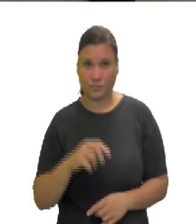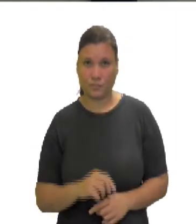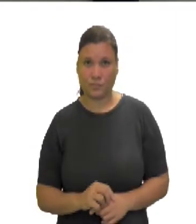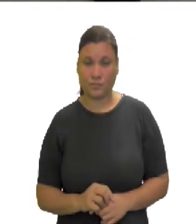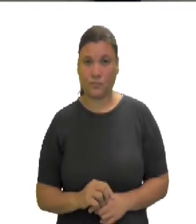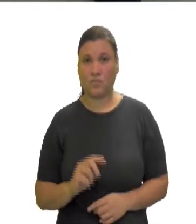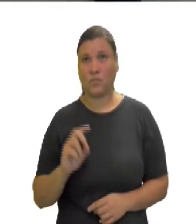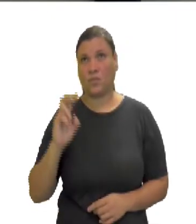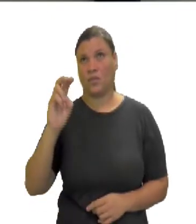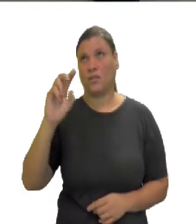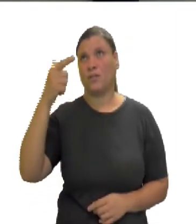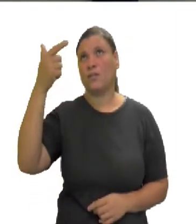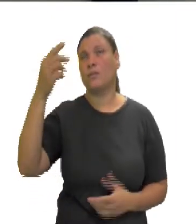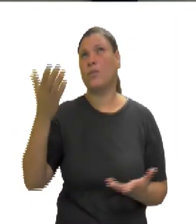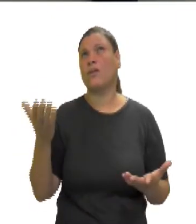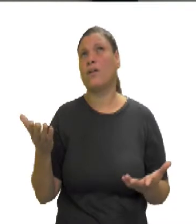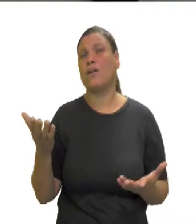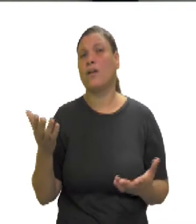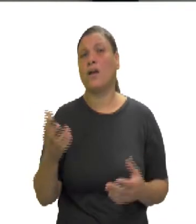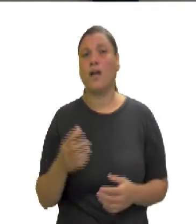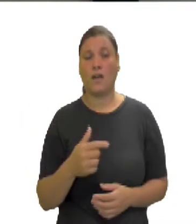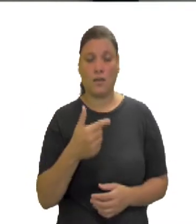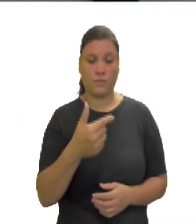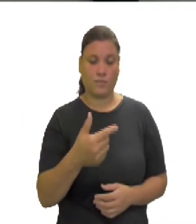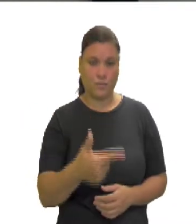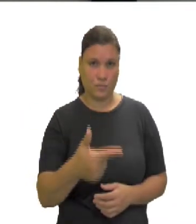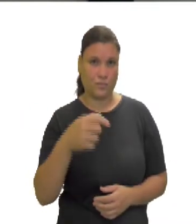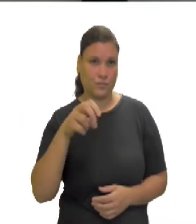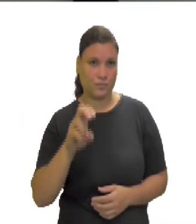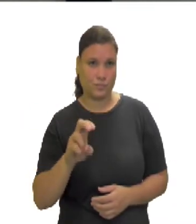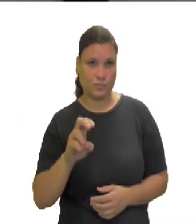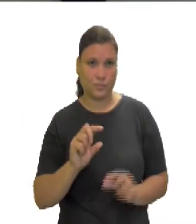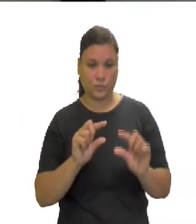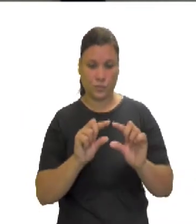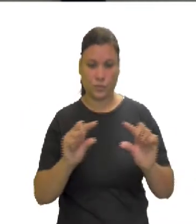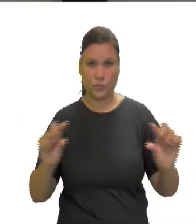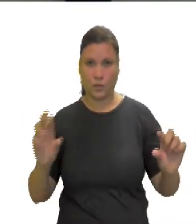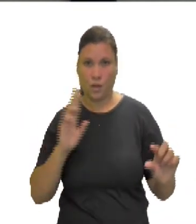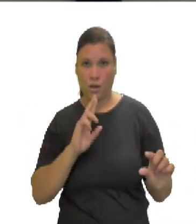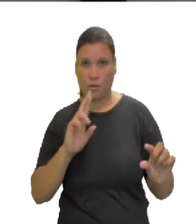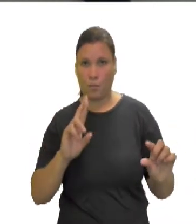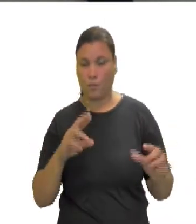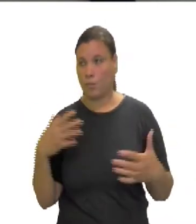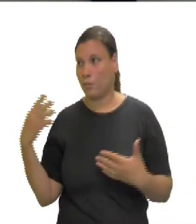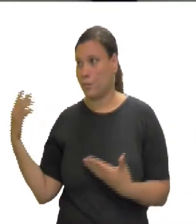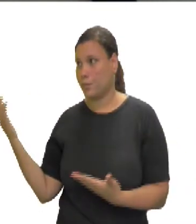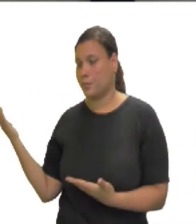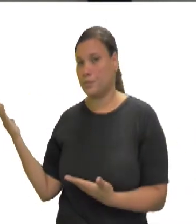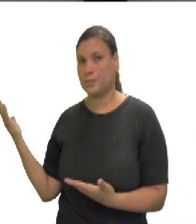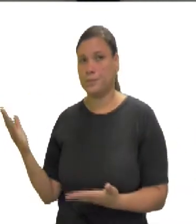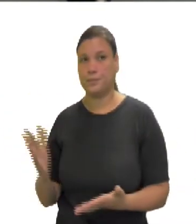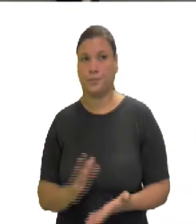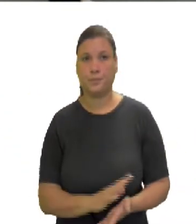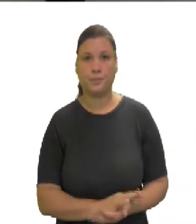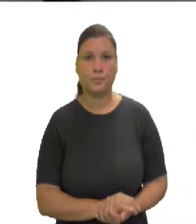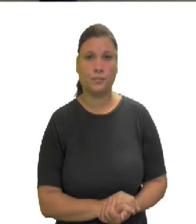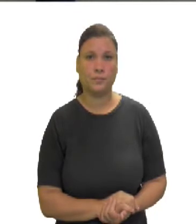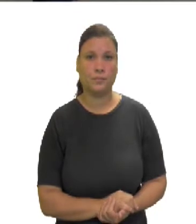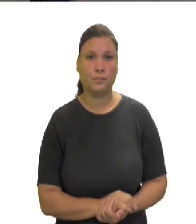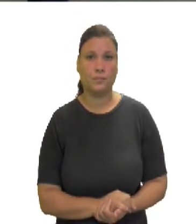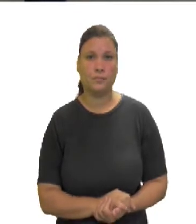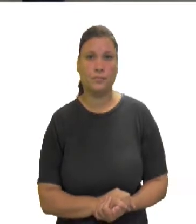5 ao quadrado, 25. Como resultado eu tenho este polinômio aqui.